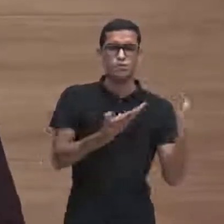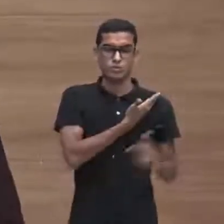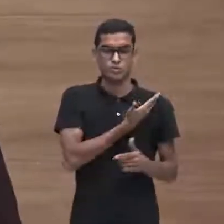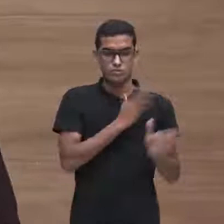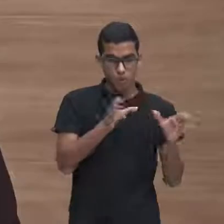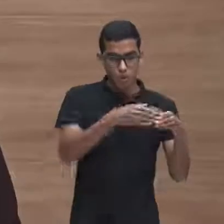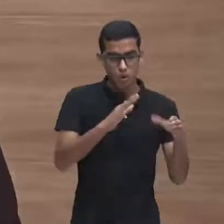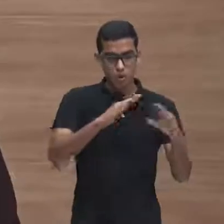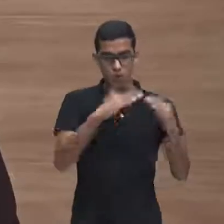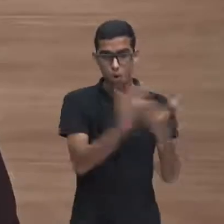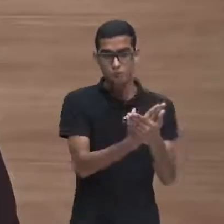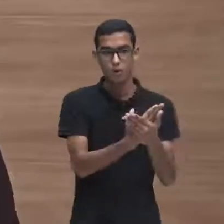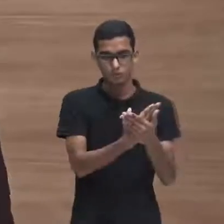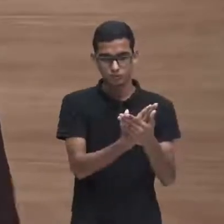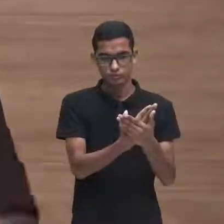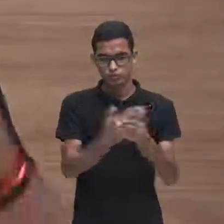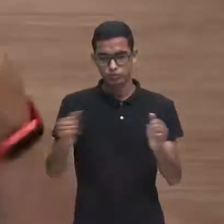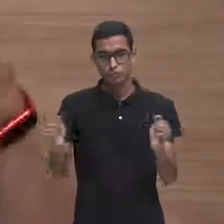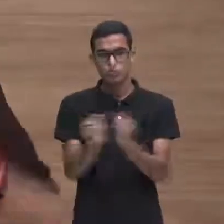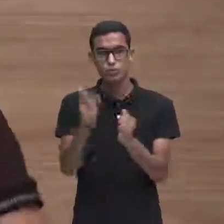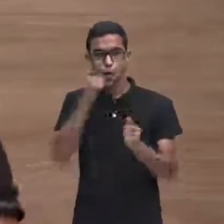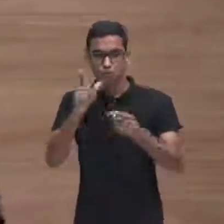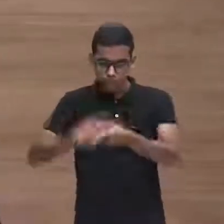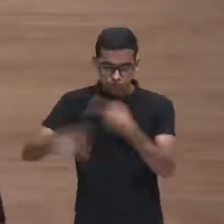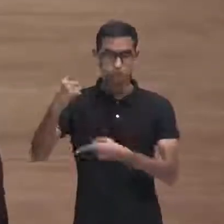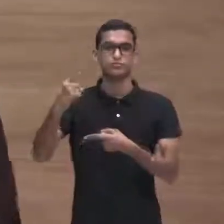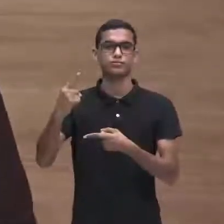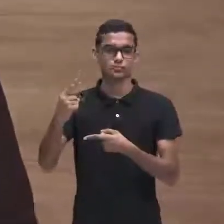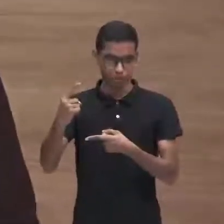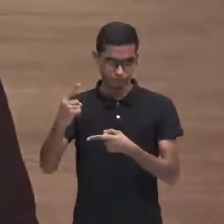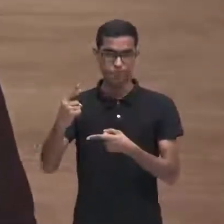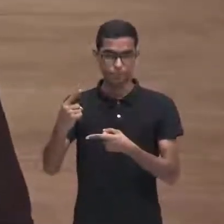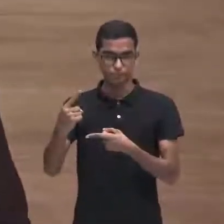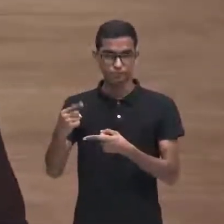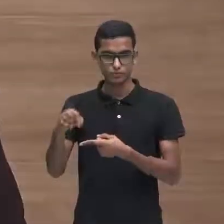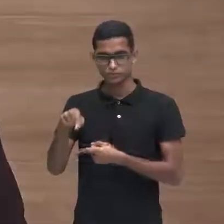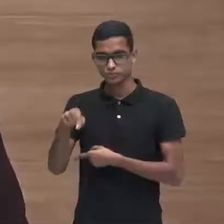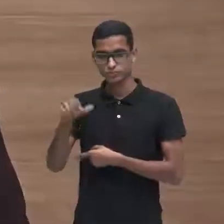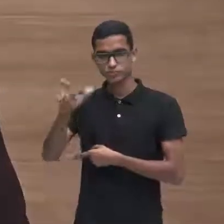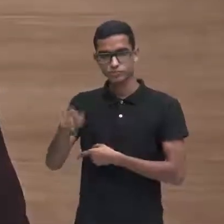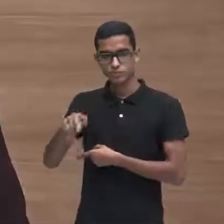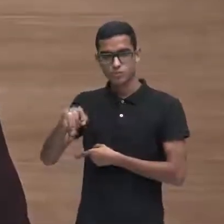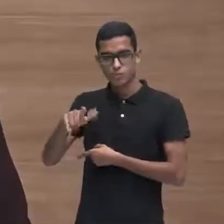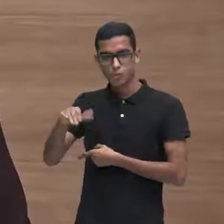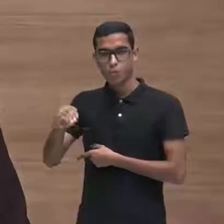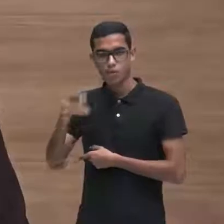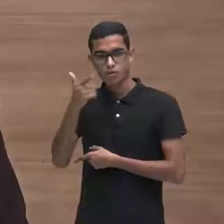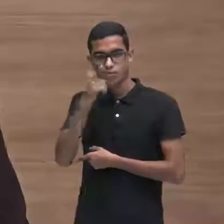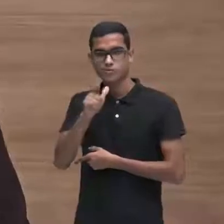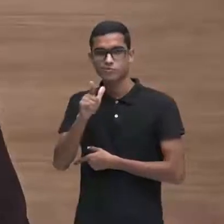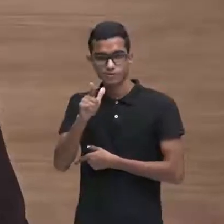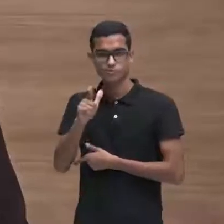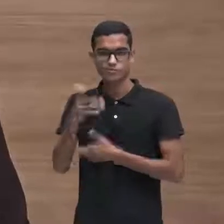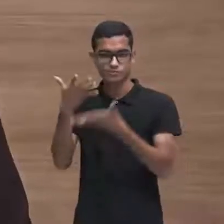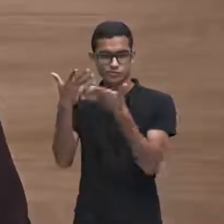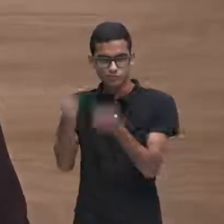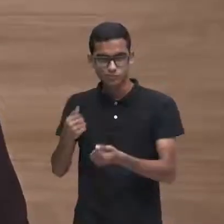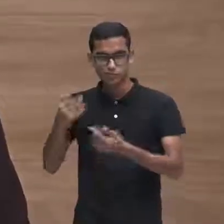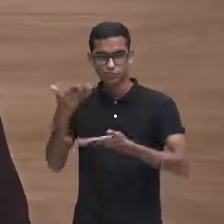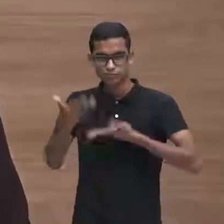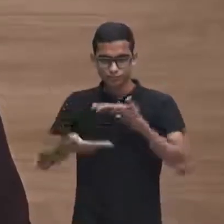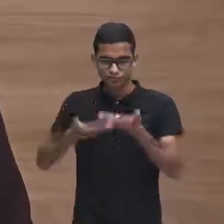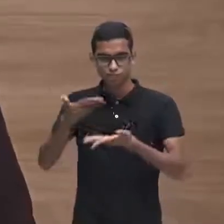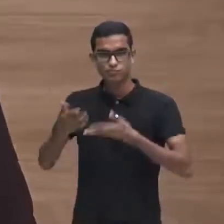conseguiu superar. Paulo aderiu ao tratamento e Paulo está hoje muito bem, ou,